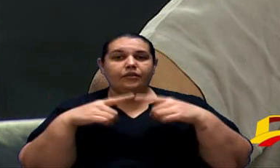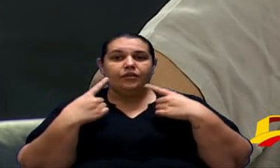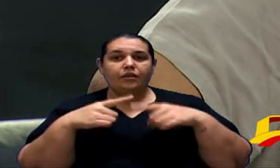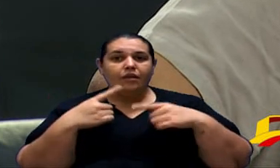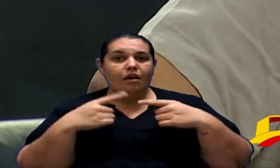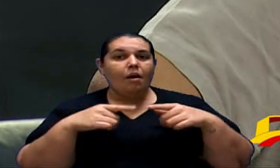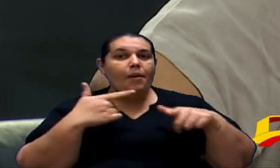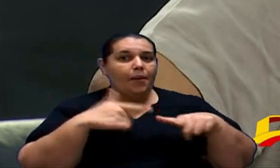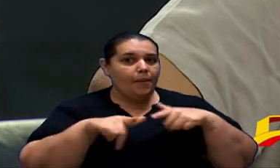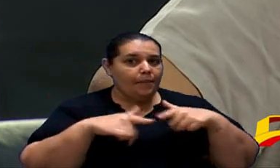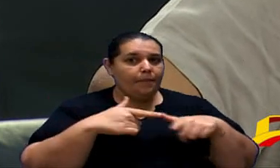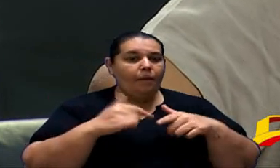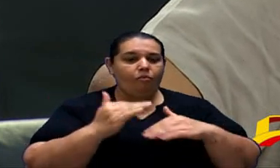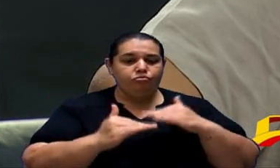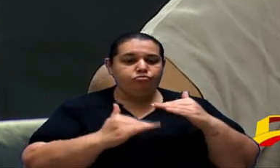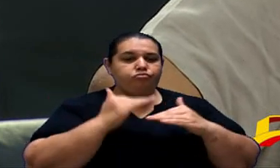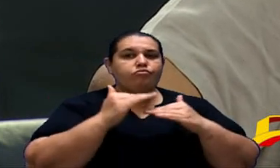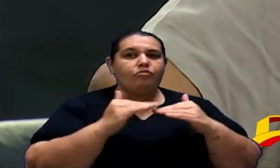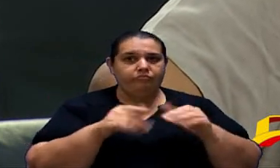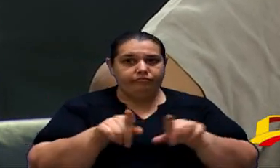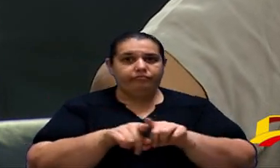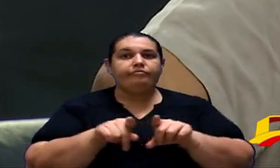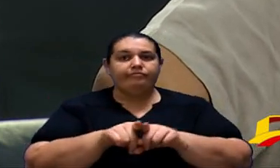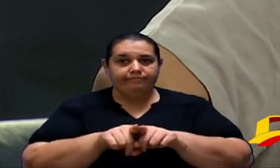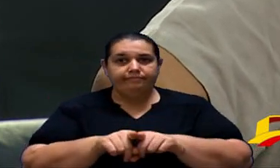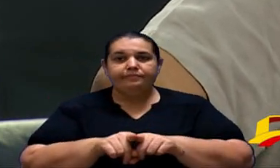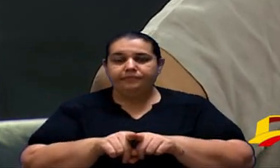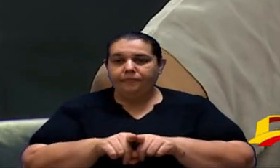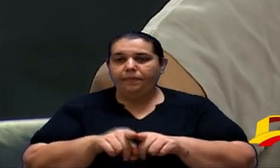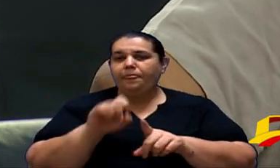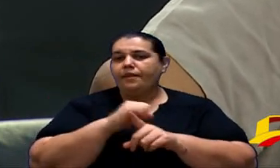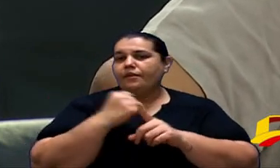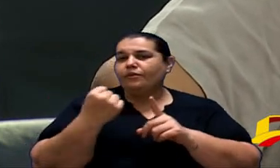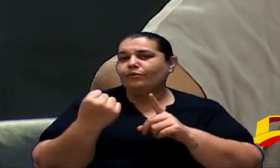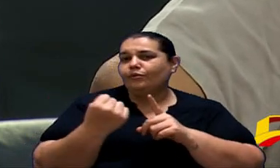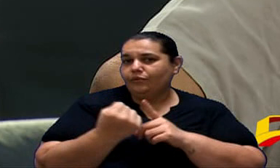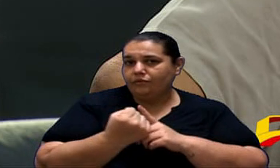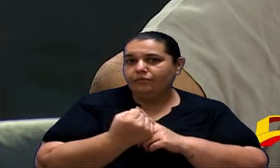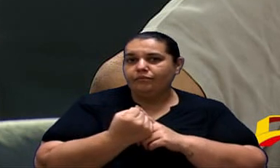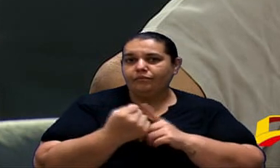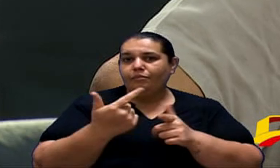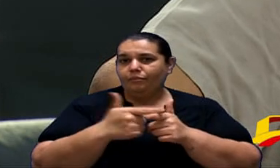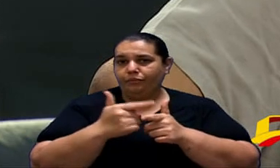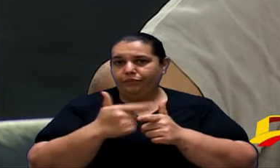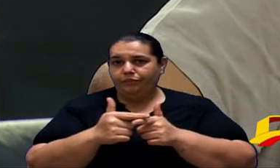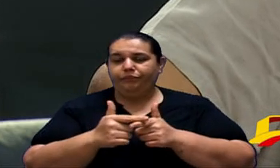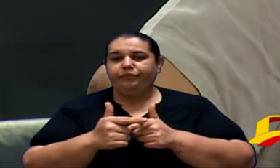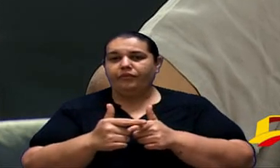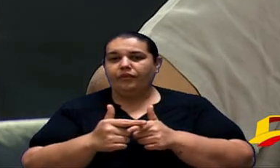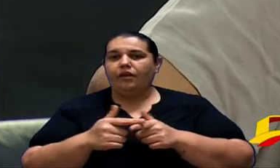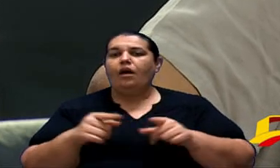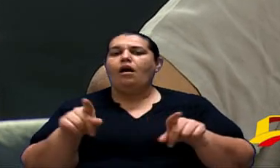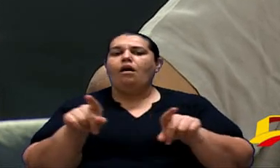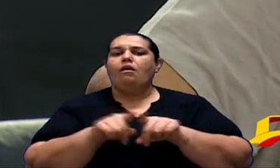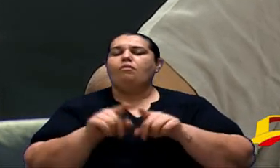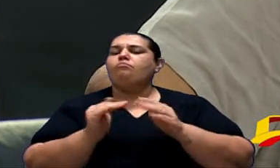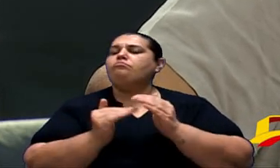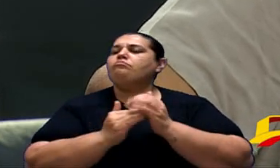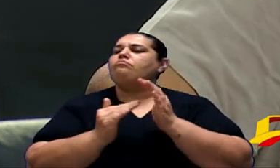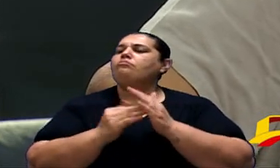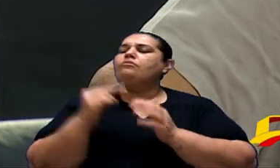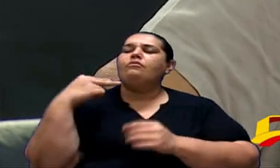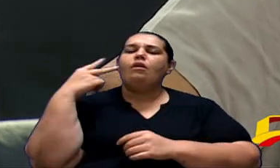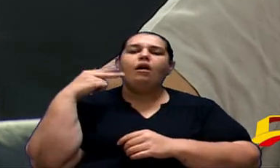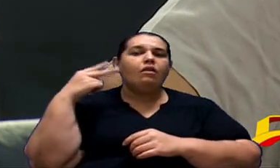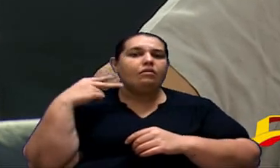emprego, a geração do emprego, a questão da social, entendeu? Então, eu quero louvar o nosso amigo, senhor